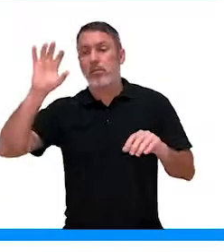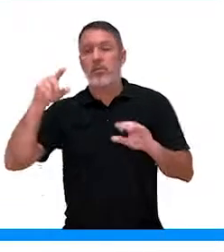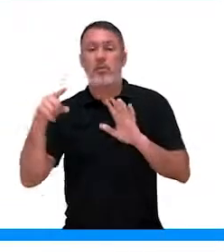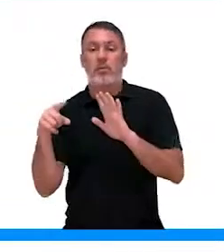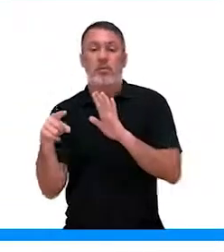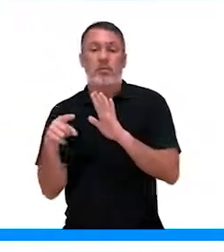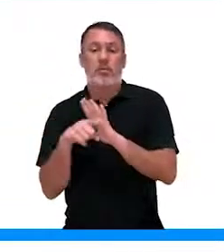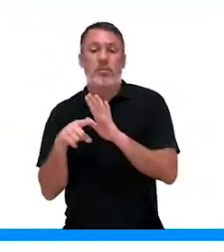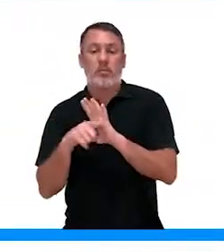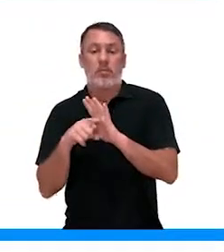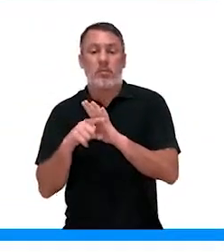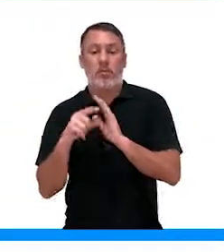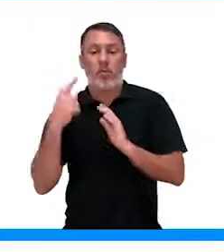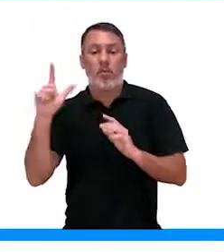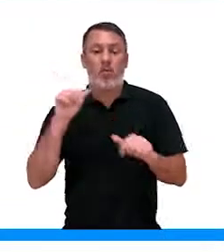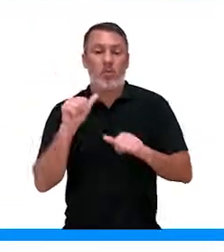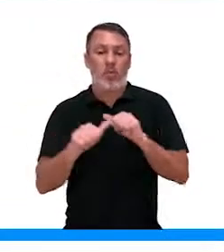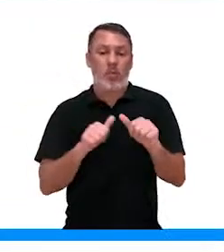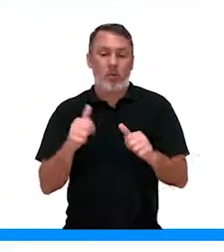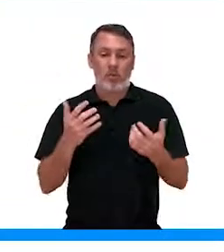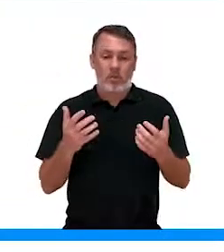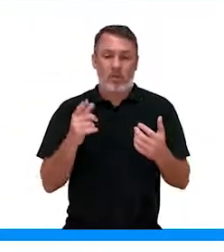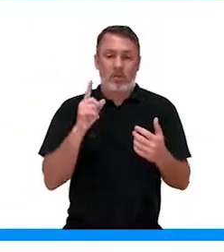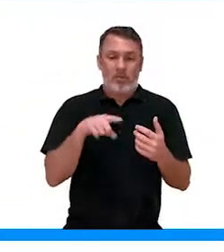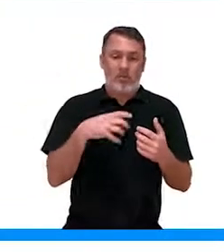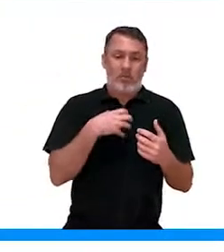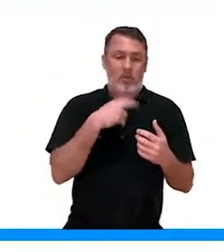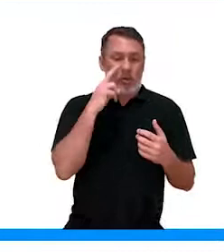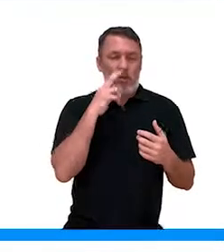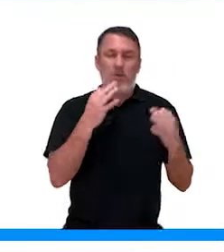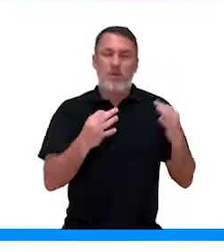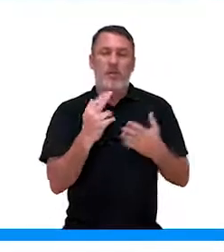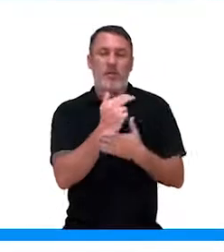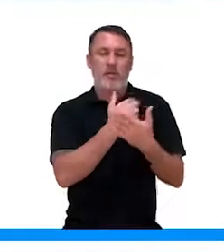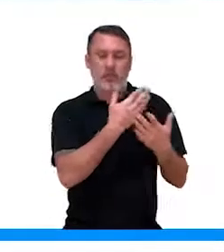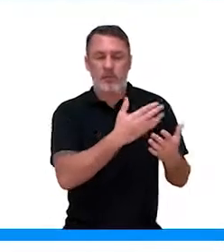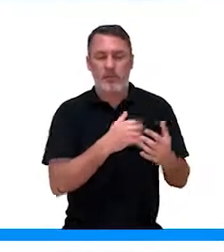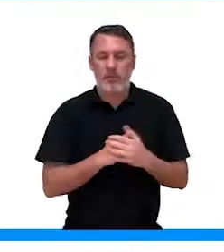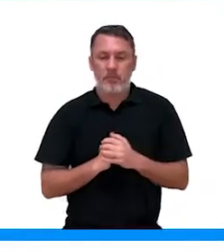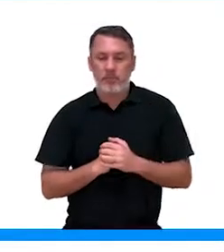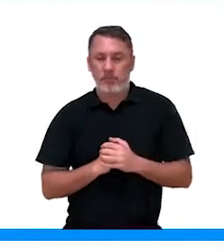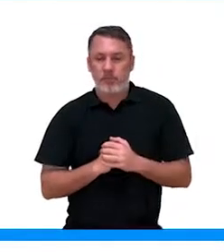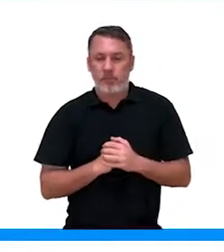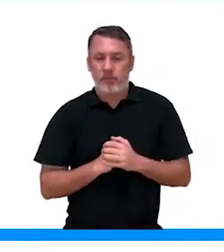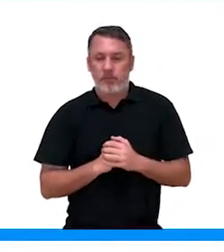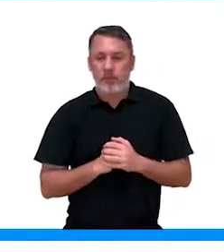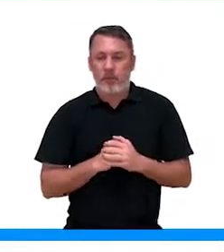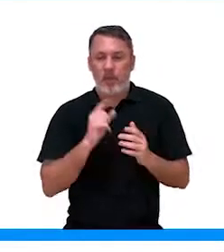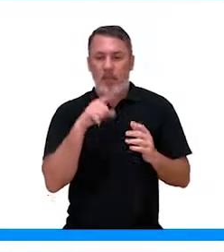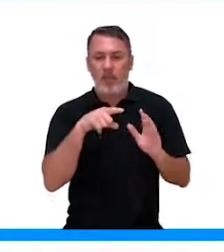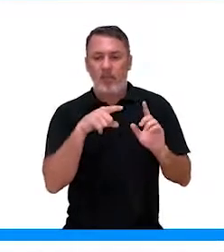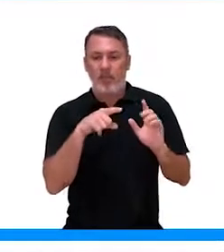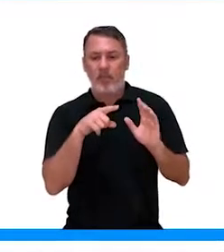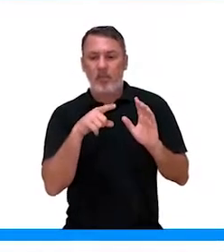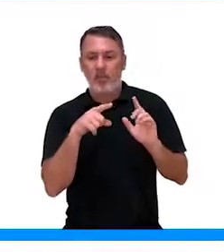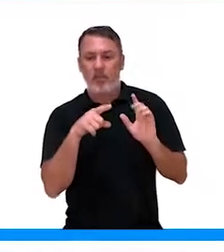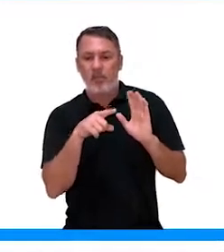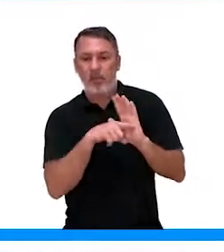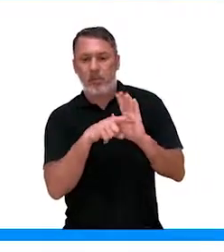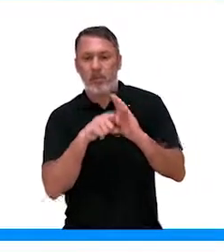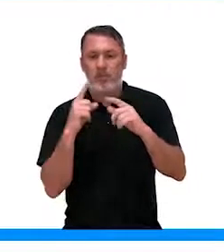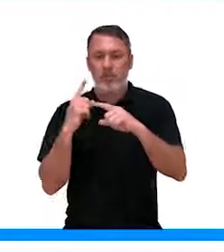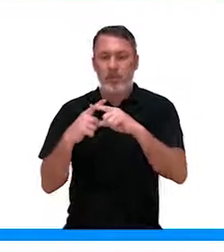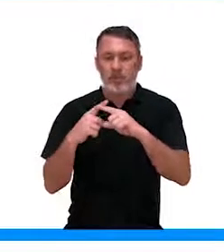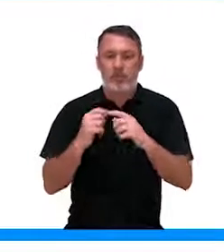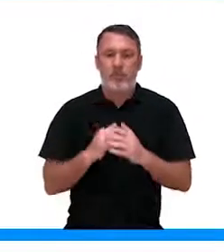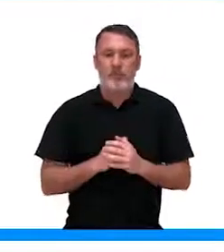ele cresce em direção contrária ao centro da Terra. Aí, nessa imagem, mostra pra gente os dois, né? O positivo e o negativo.